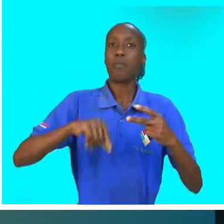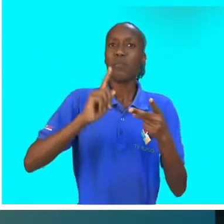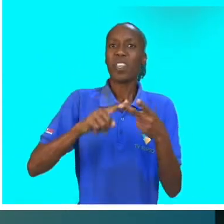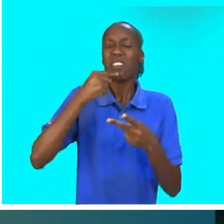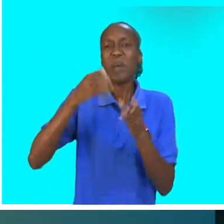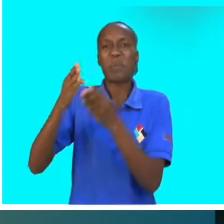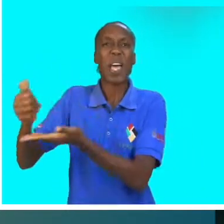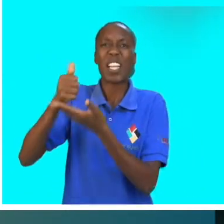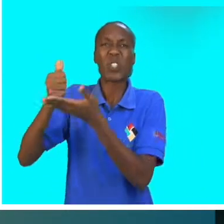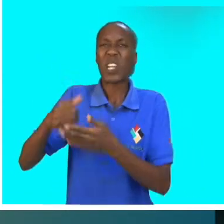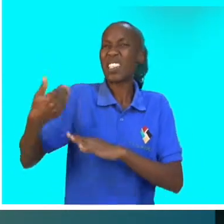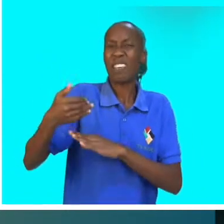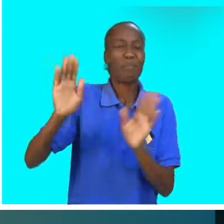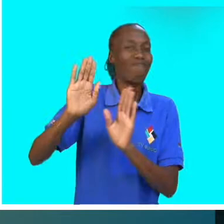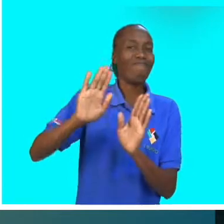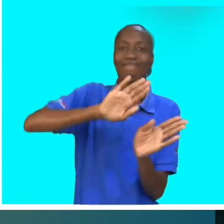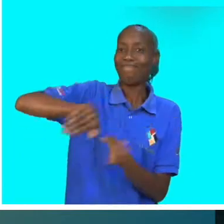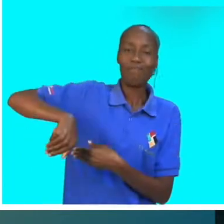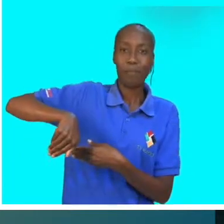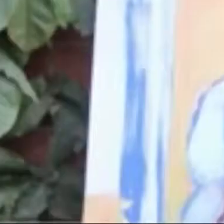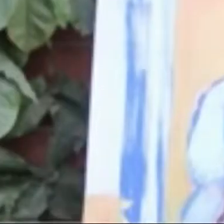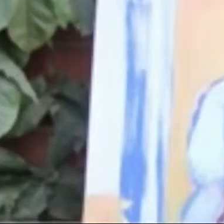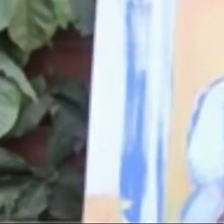e deixem de contar com a bondade dos outros.